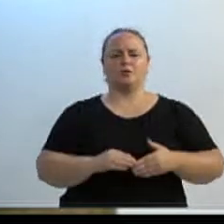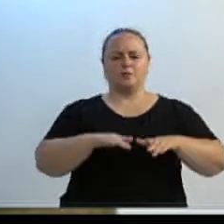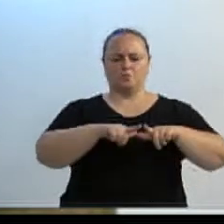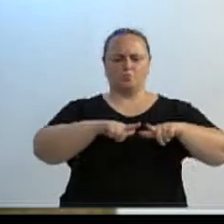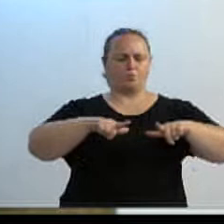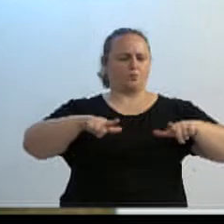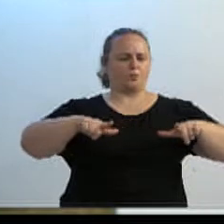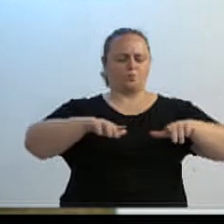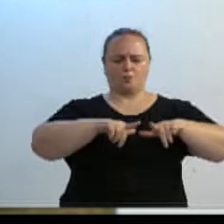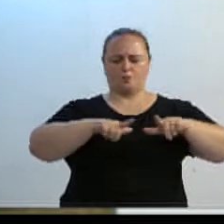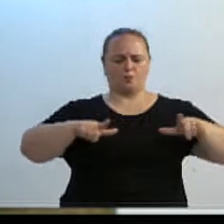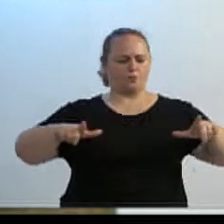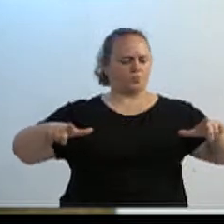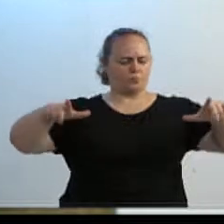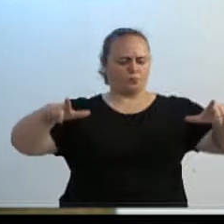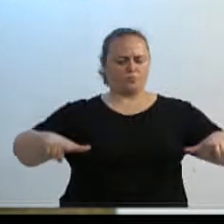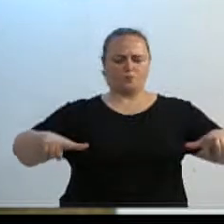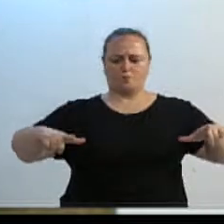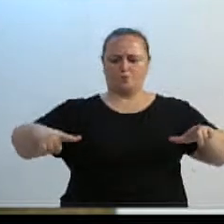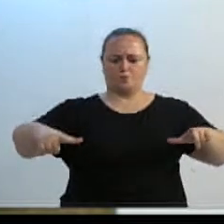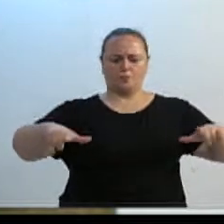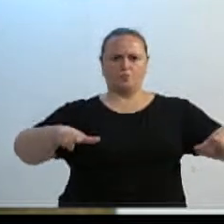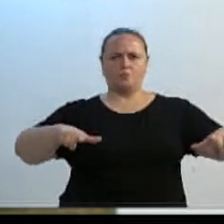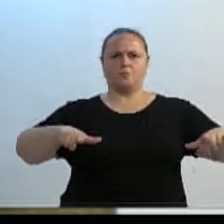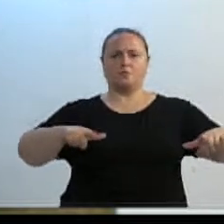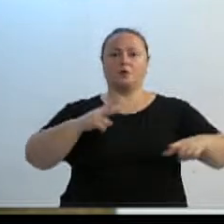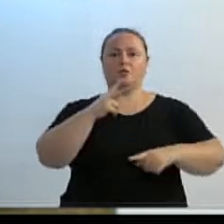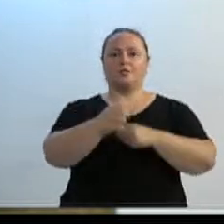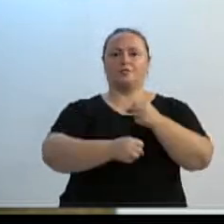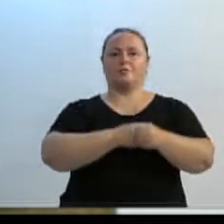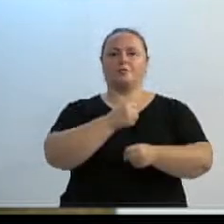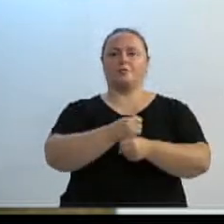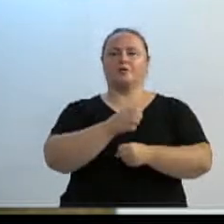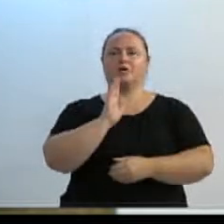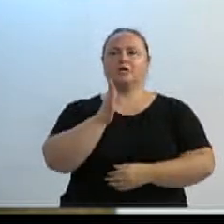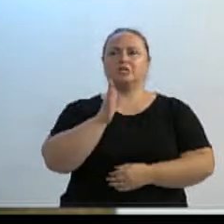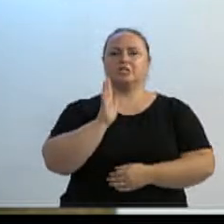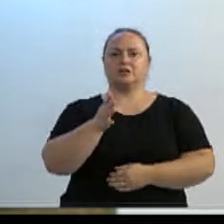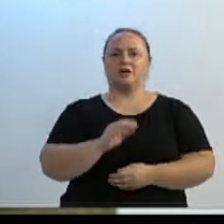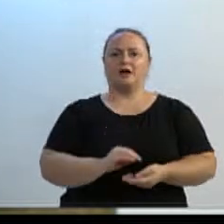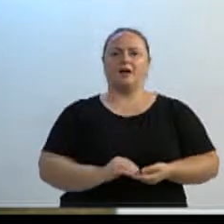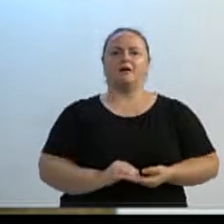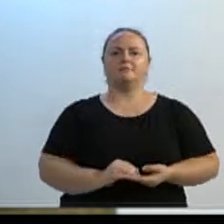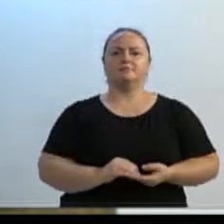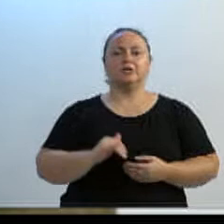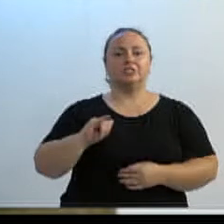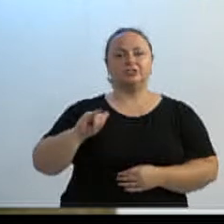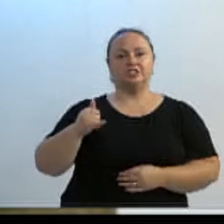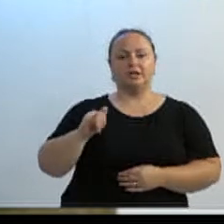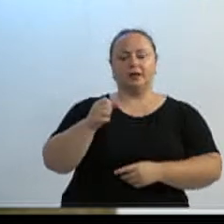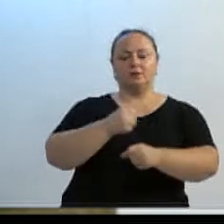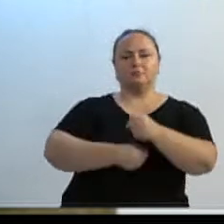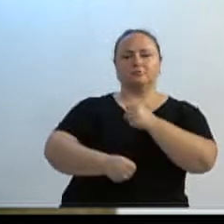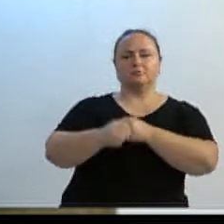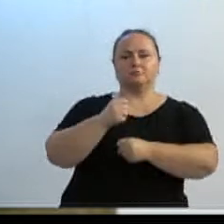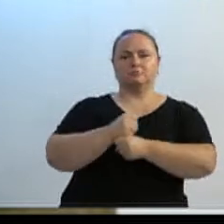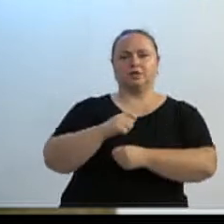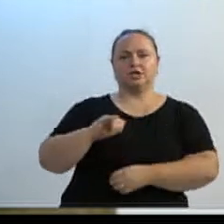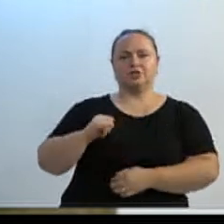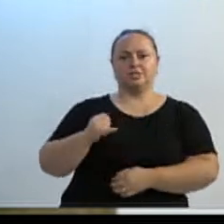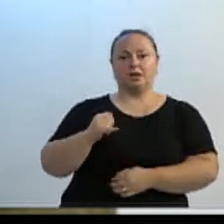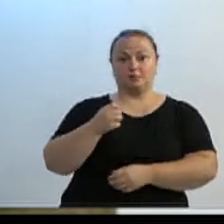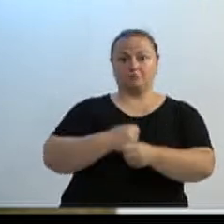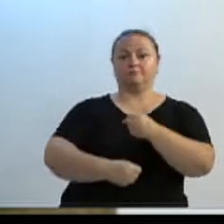feito, já reclamei, já faz dois anos, era para ser instalado em janeiro do ano passado, do ano